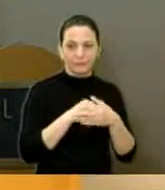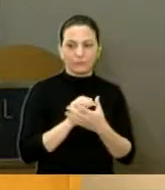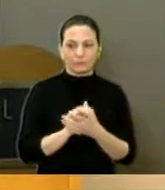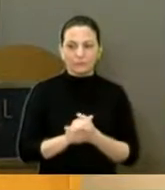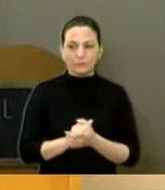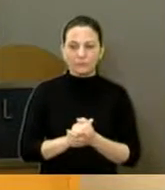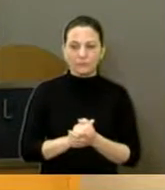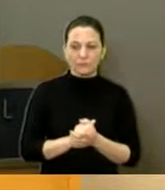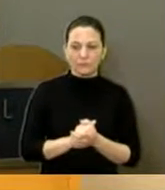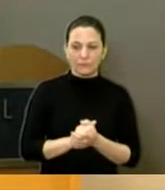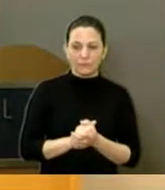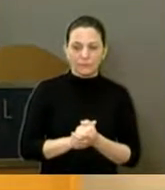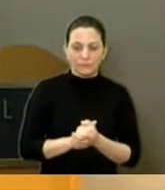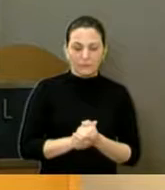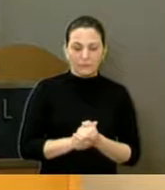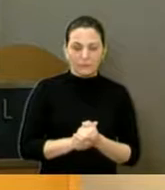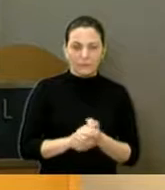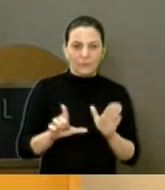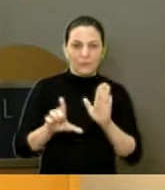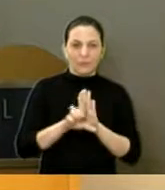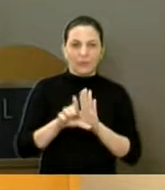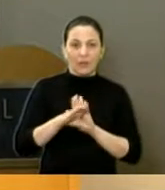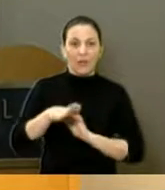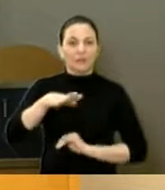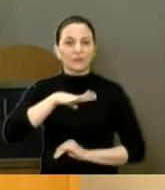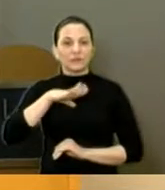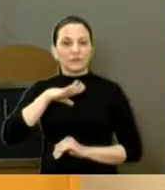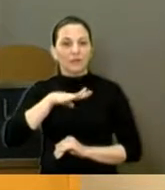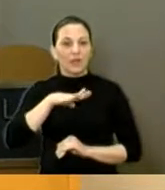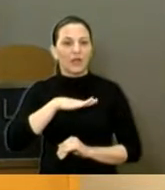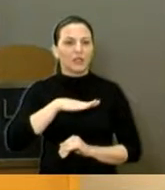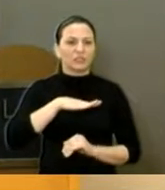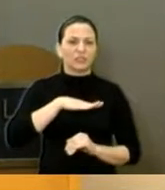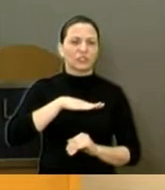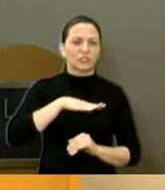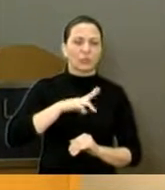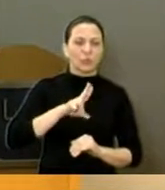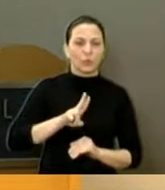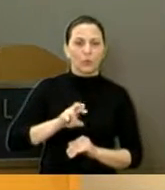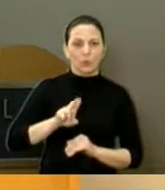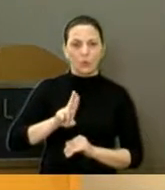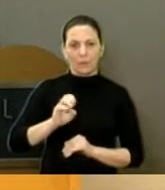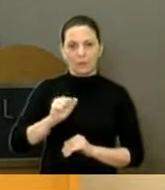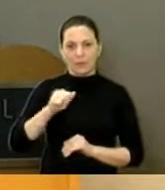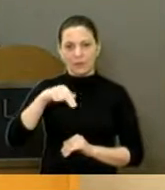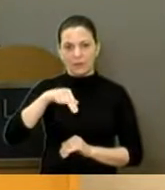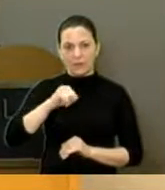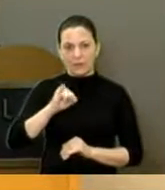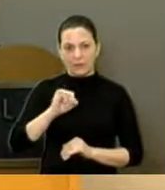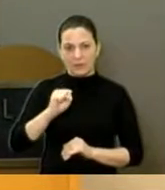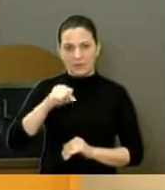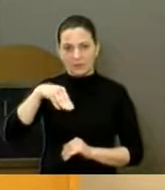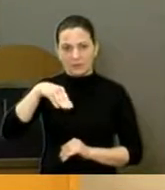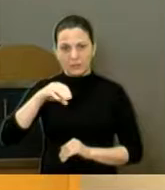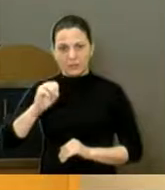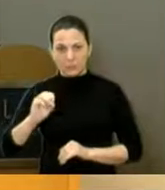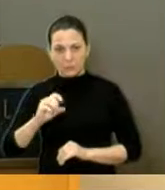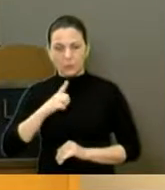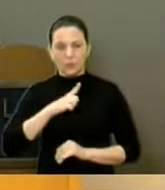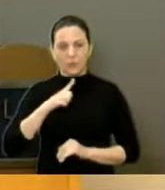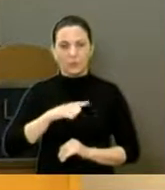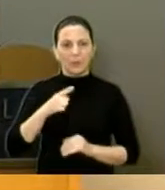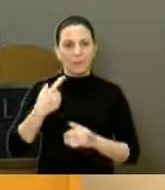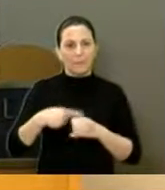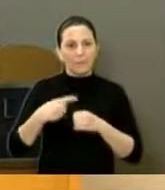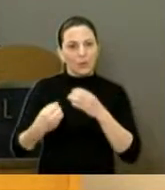A lei da cidade, o urbanismo, tudo cobra. Nós temos o bairro recente, que foi feito recentemente o Vale Verde,